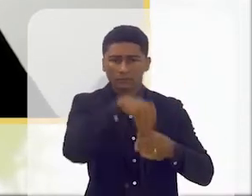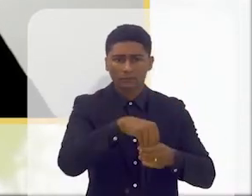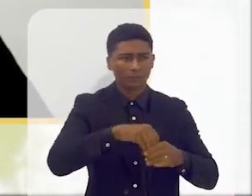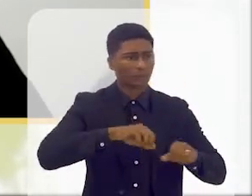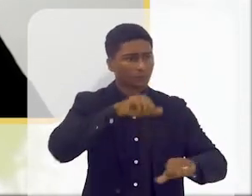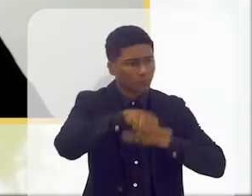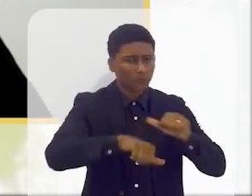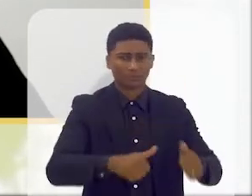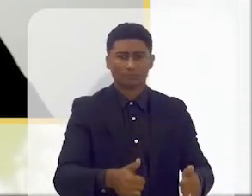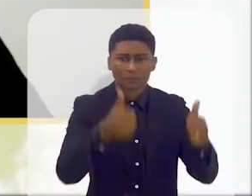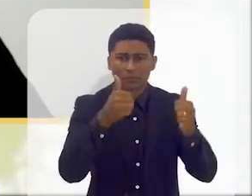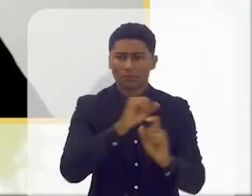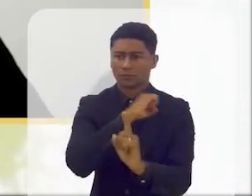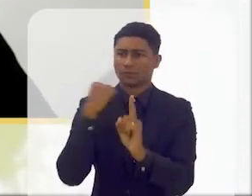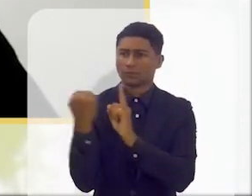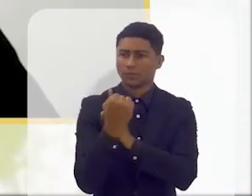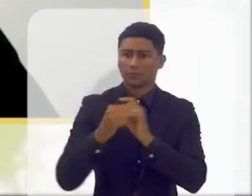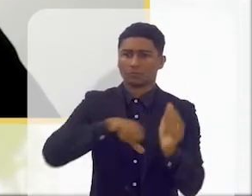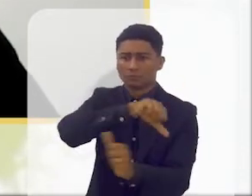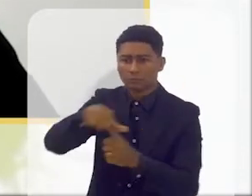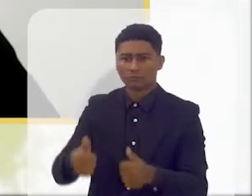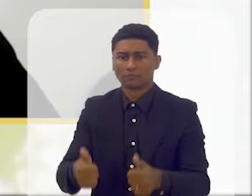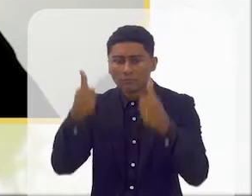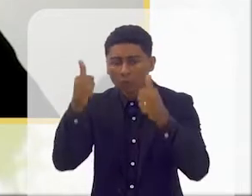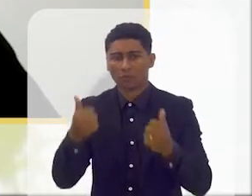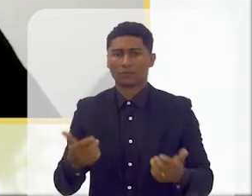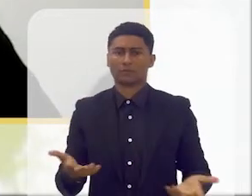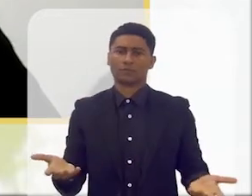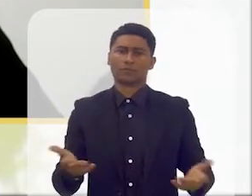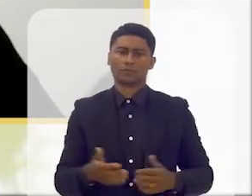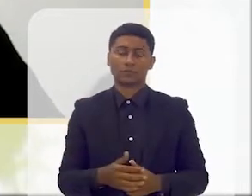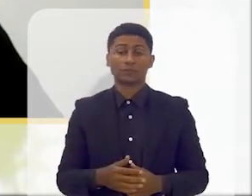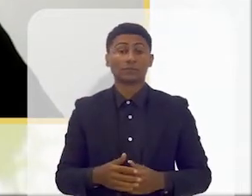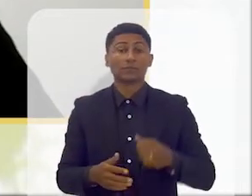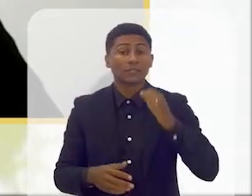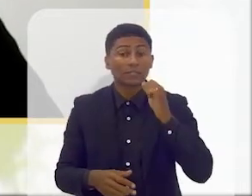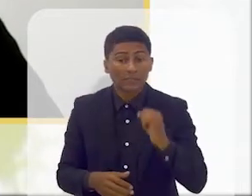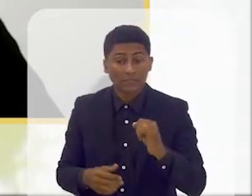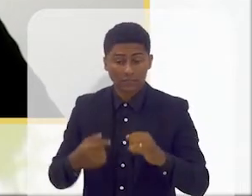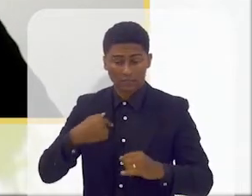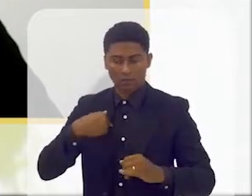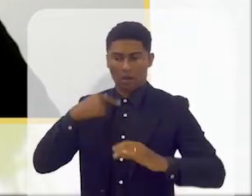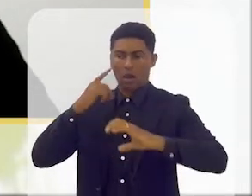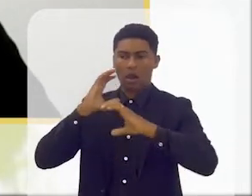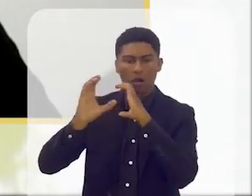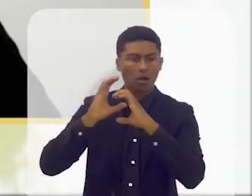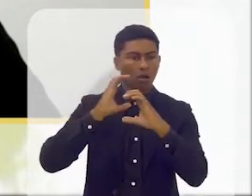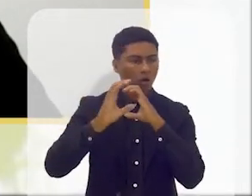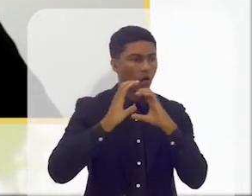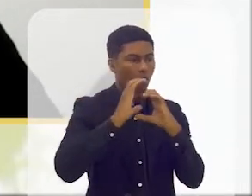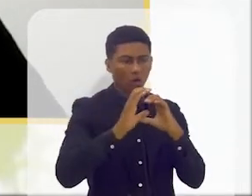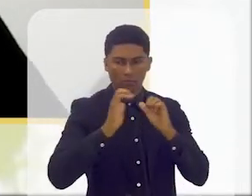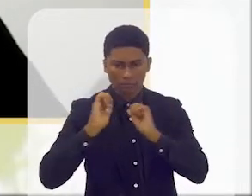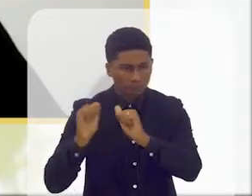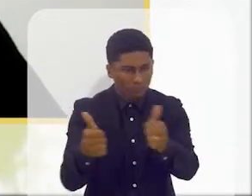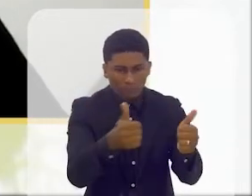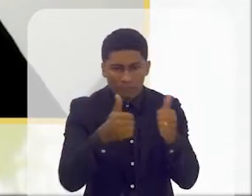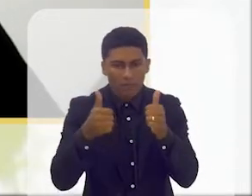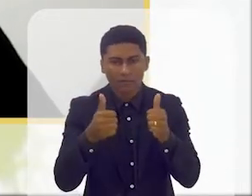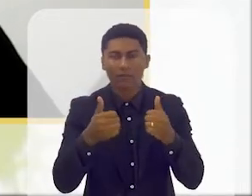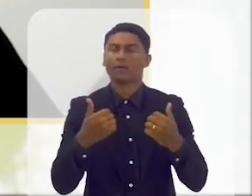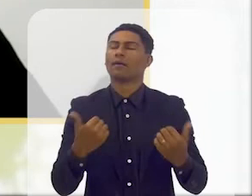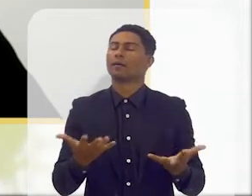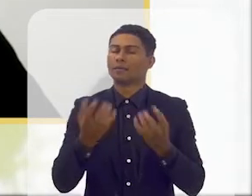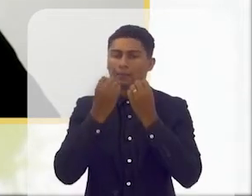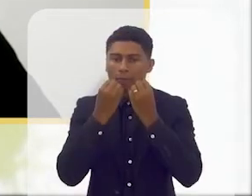uma sociedade. É isso que eu quero. Quando eu consigo entender e quando eu consigo comunicar, então eu estou